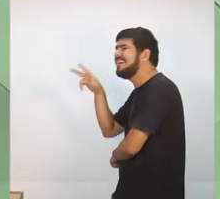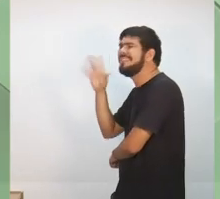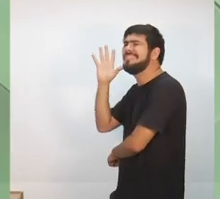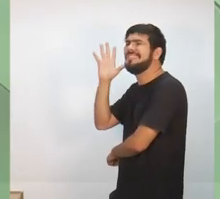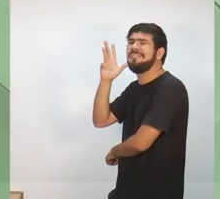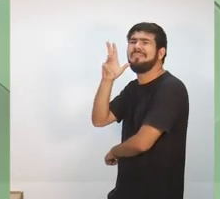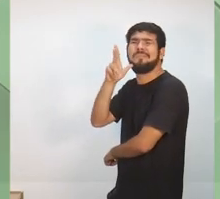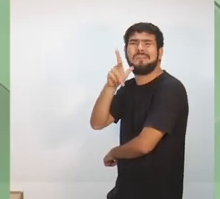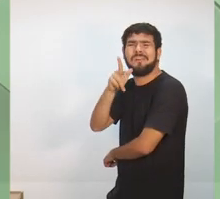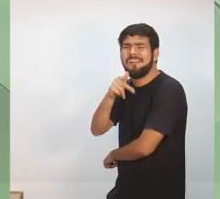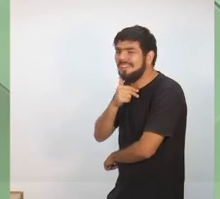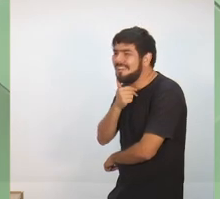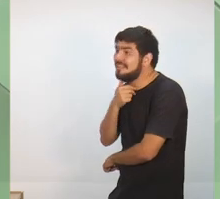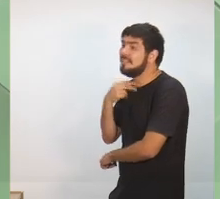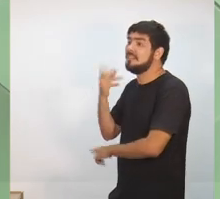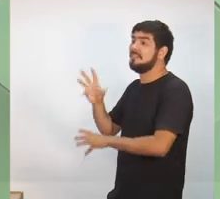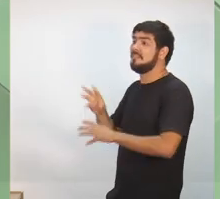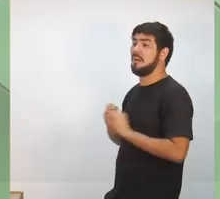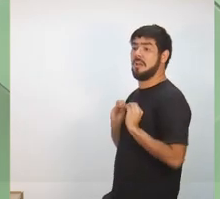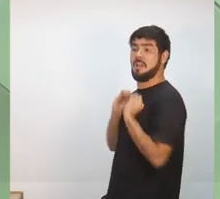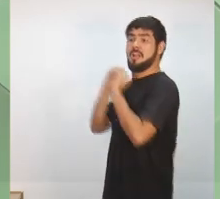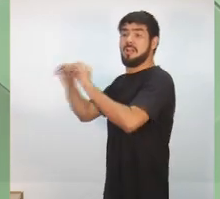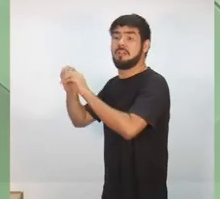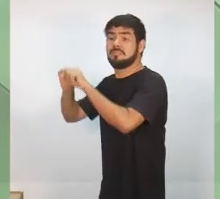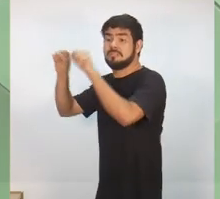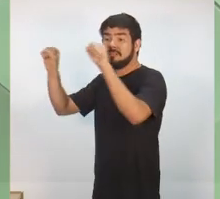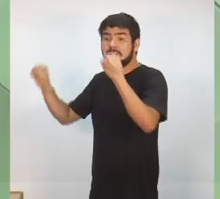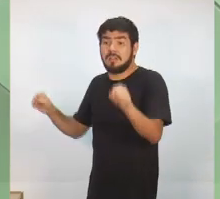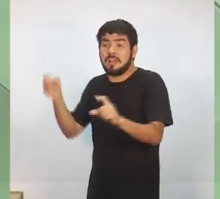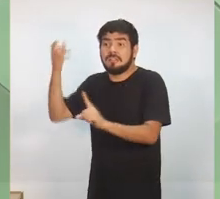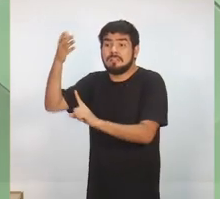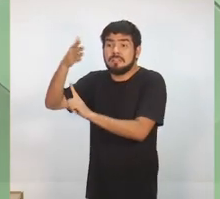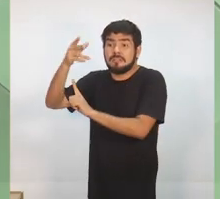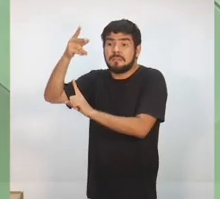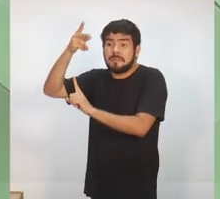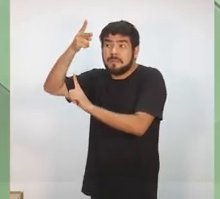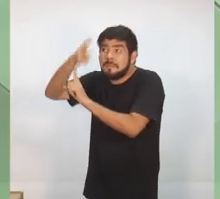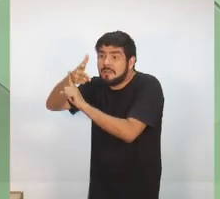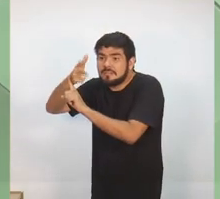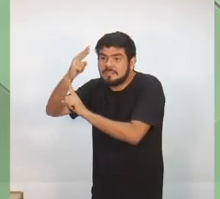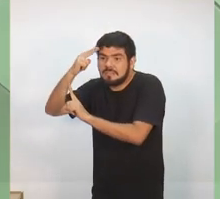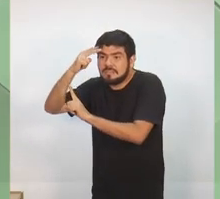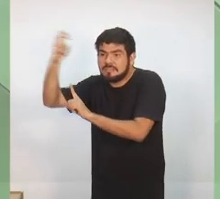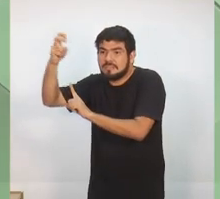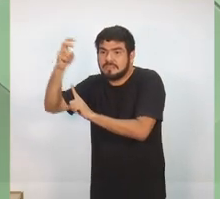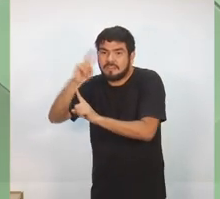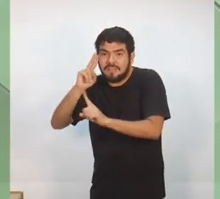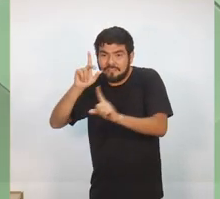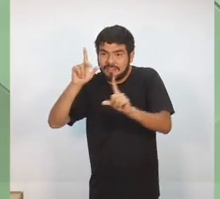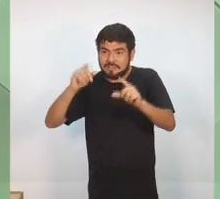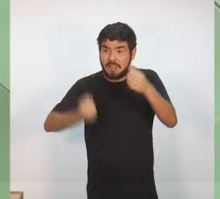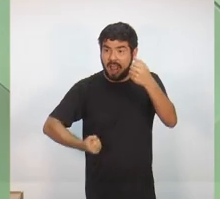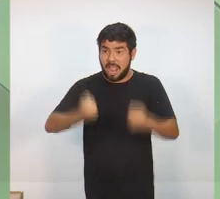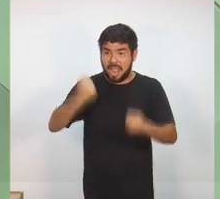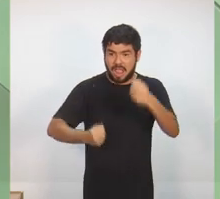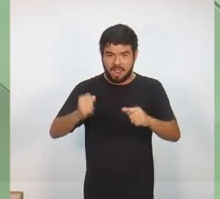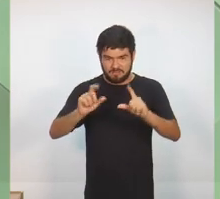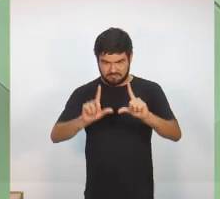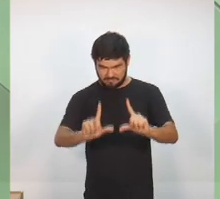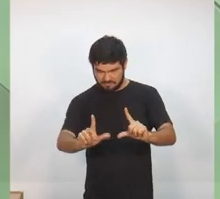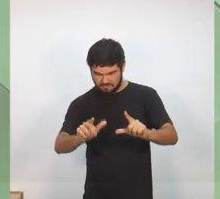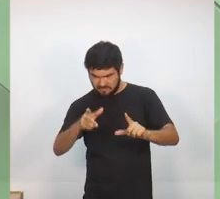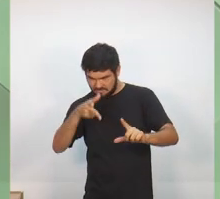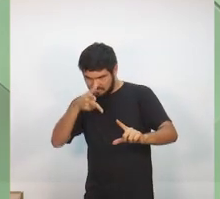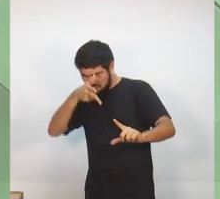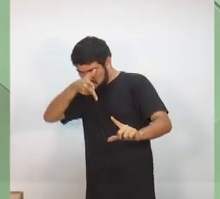Nós vamos implantar um sistema de monitoramento inteligente que faz a leitura das placas de veículos na cidade de Manaus.